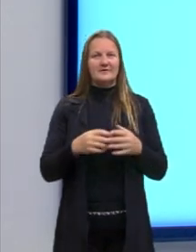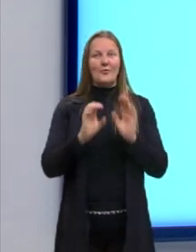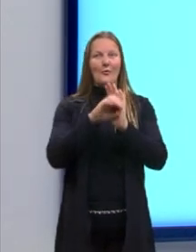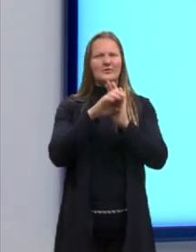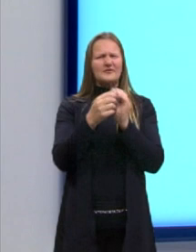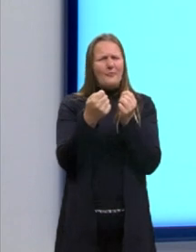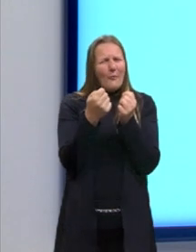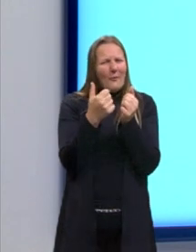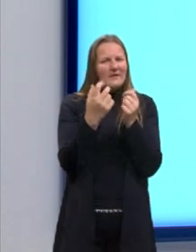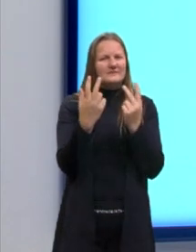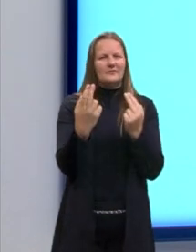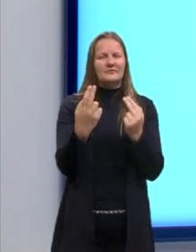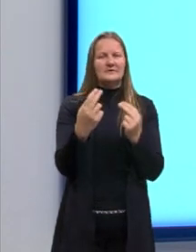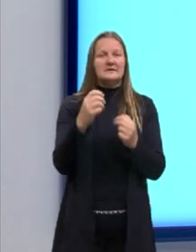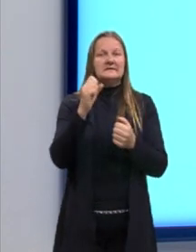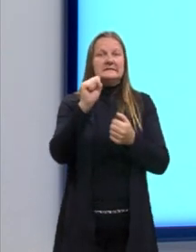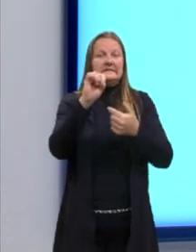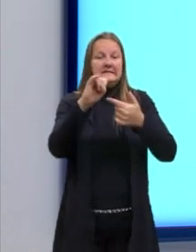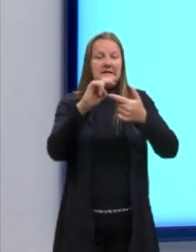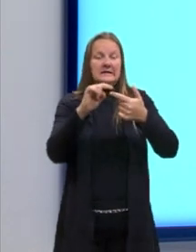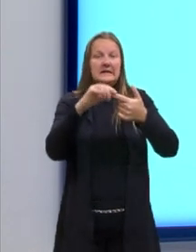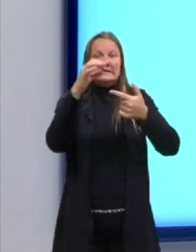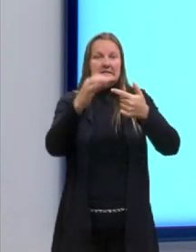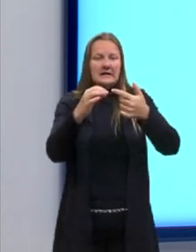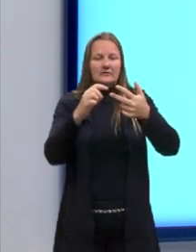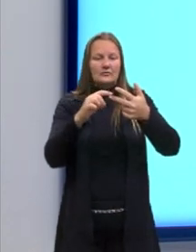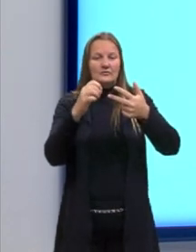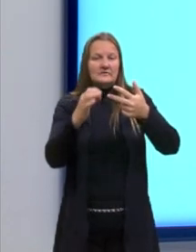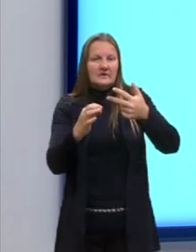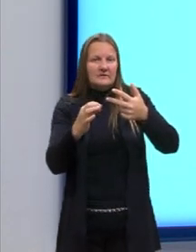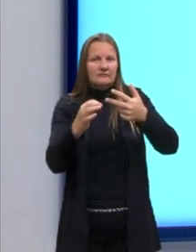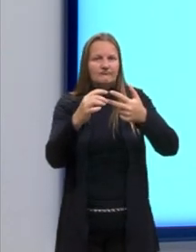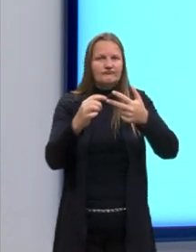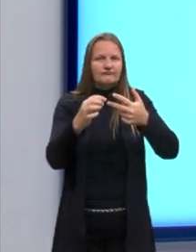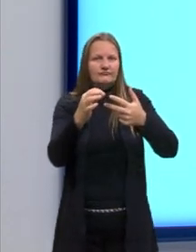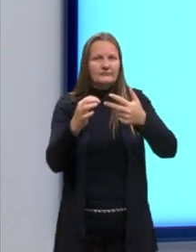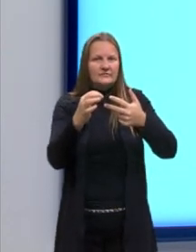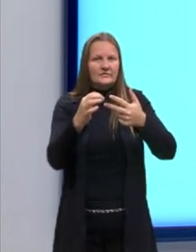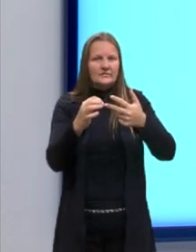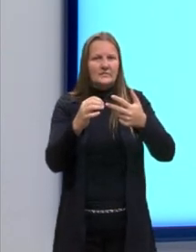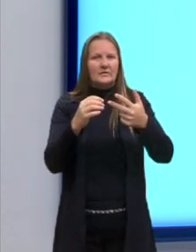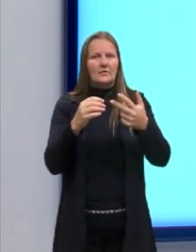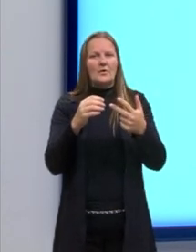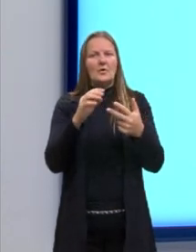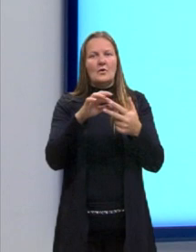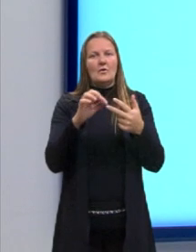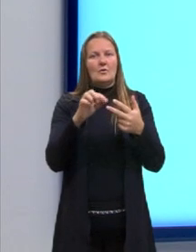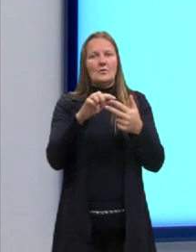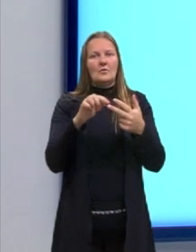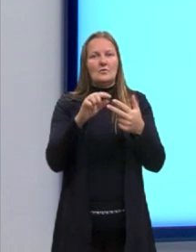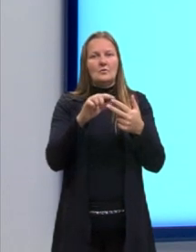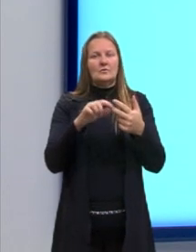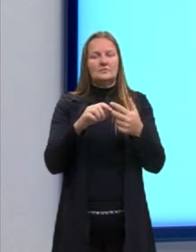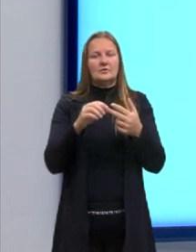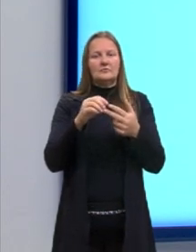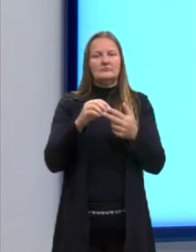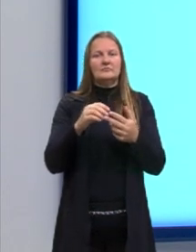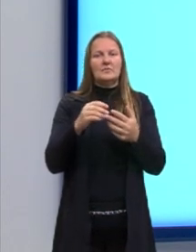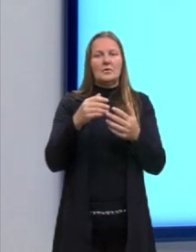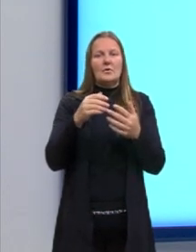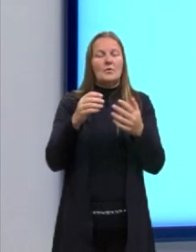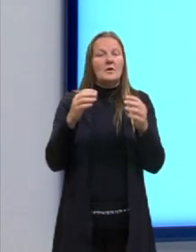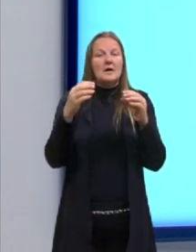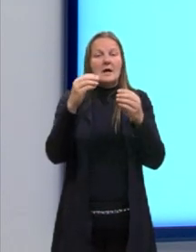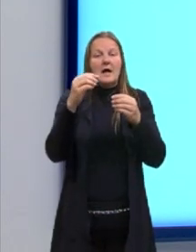se uma opção estiver certa, a outra também teria de estar. Isso faz com que essas alternativas sejam excludentes entre